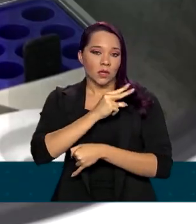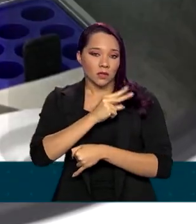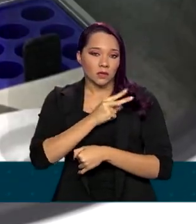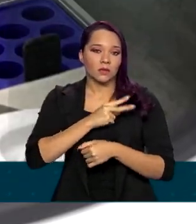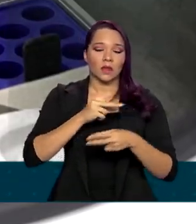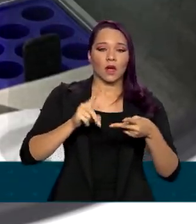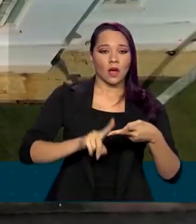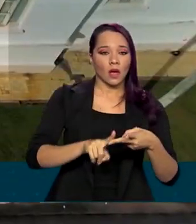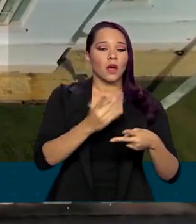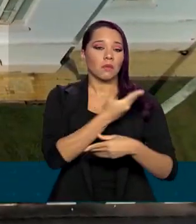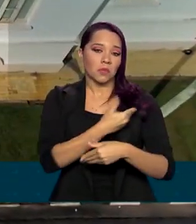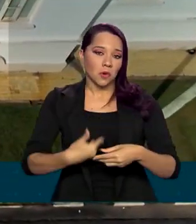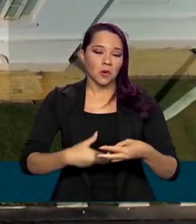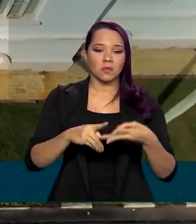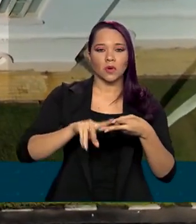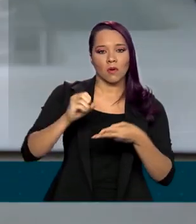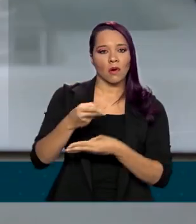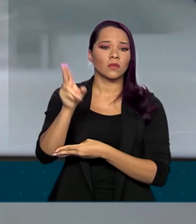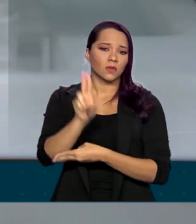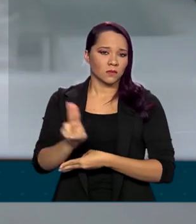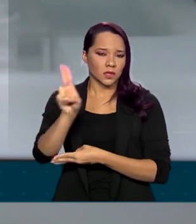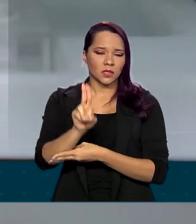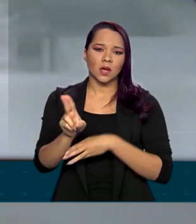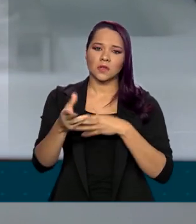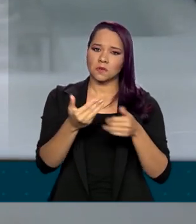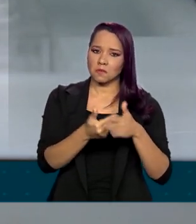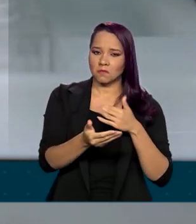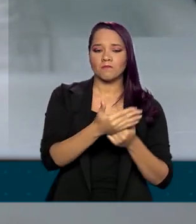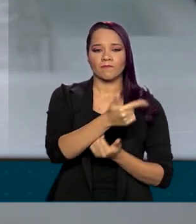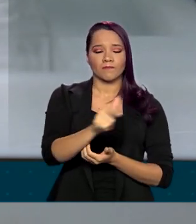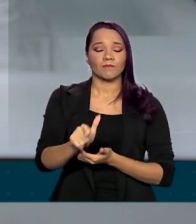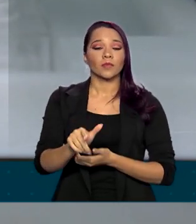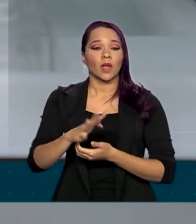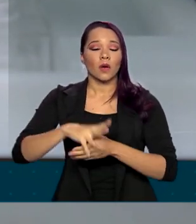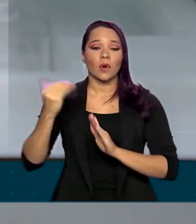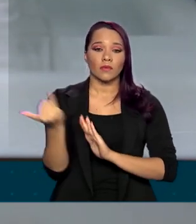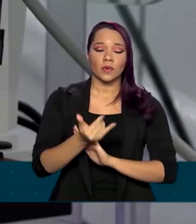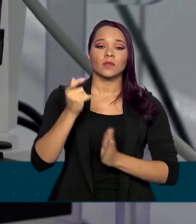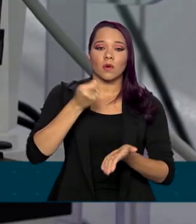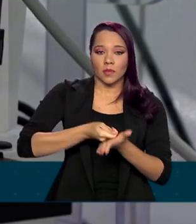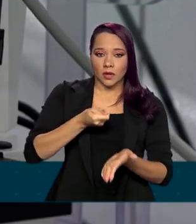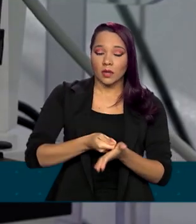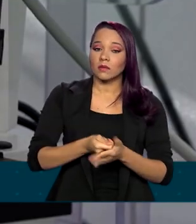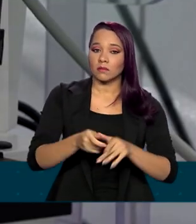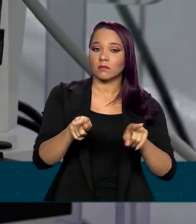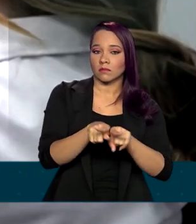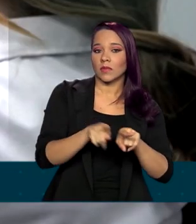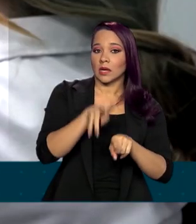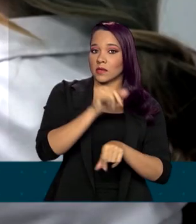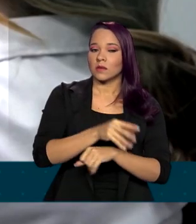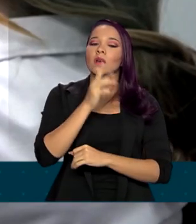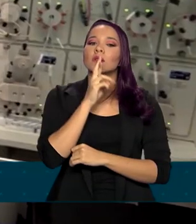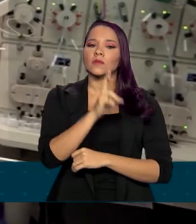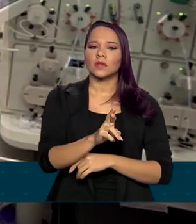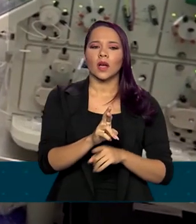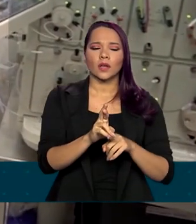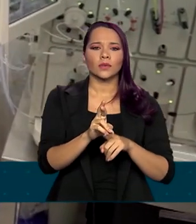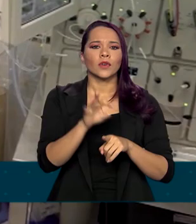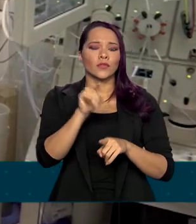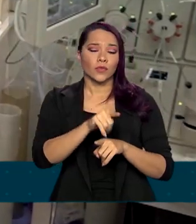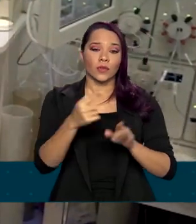universitários ou qualquer outro meio. A notificação é obrigatória, inclusive, se o resultado for